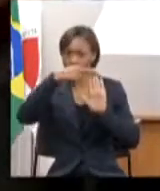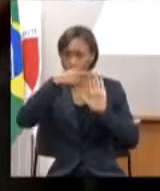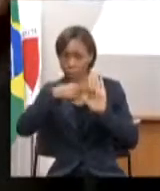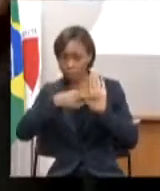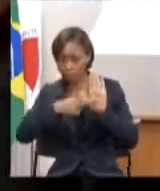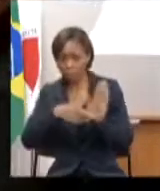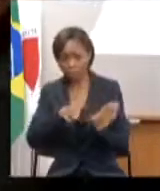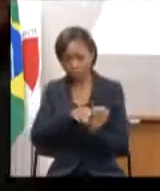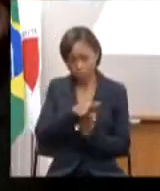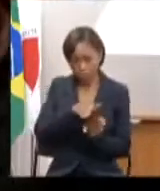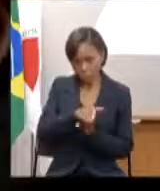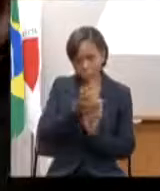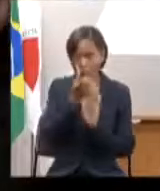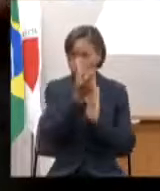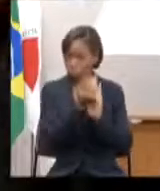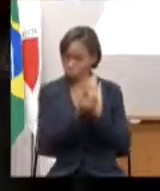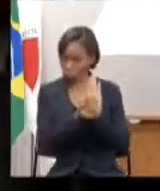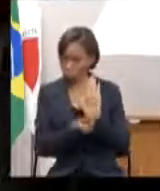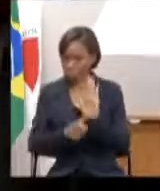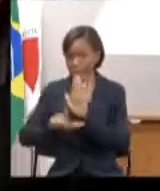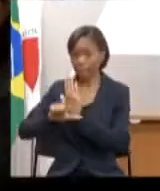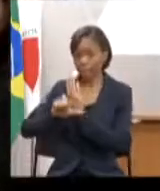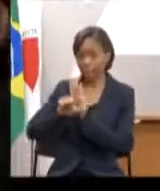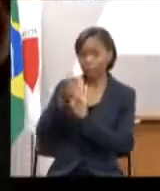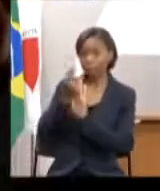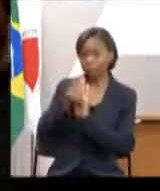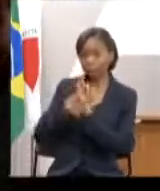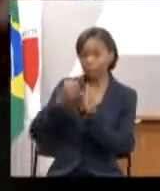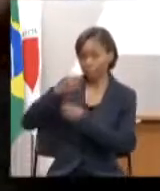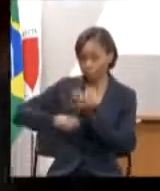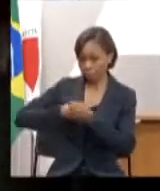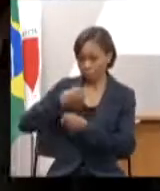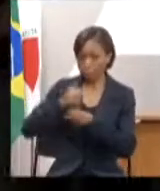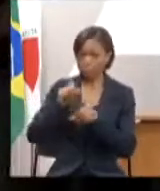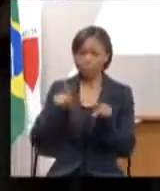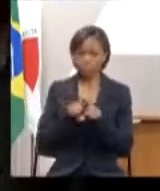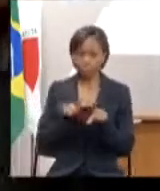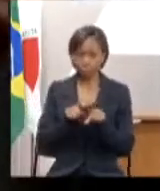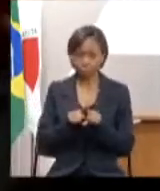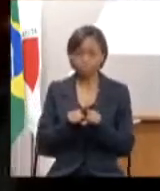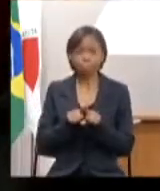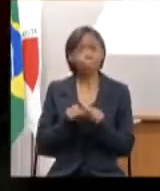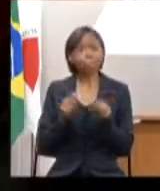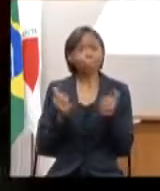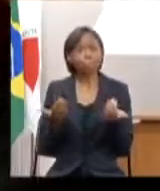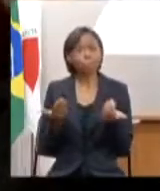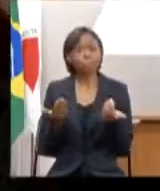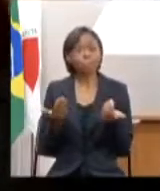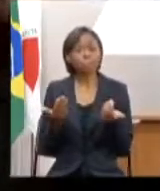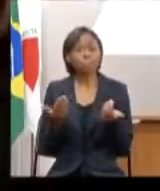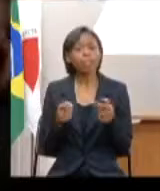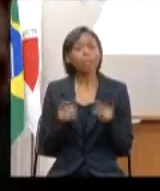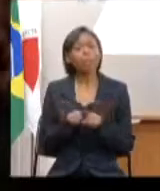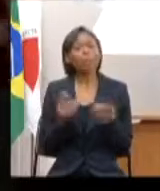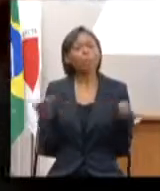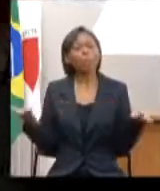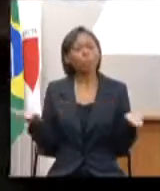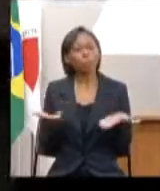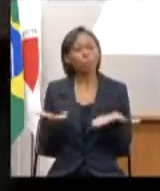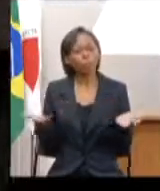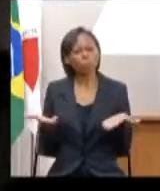orçamentárias a lei do orçamento anual e o que nos diz respeito hoje